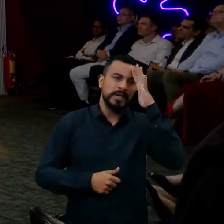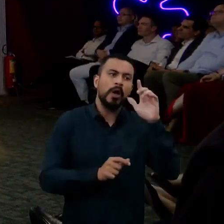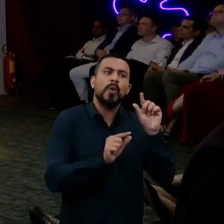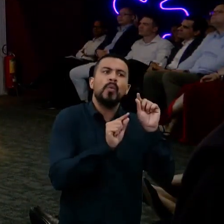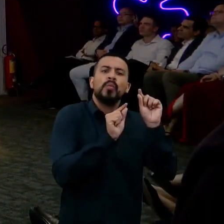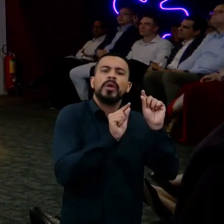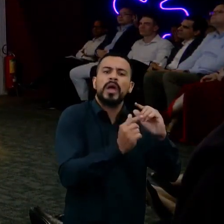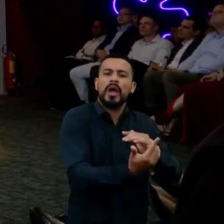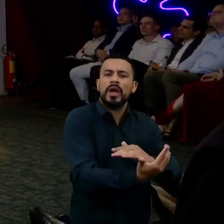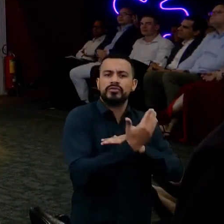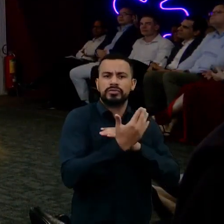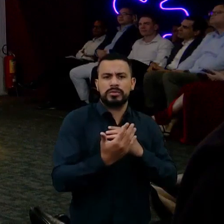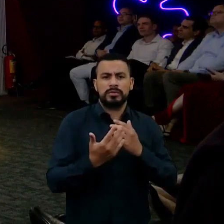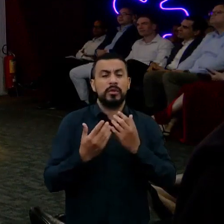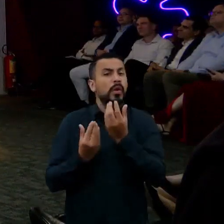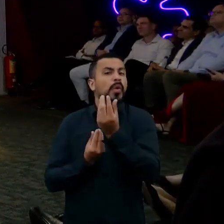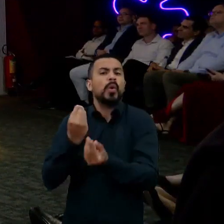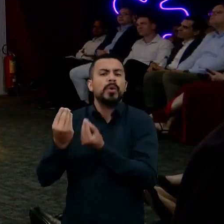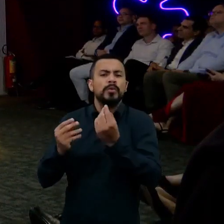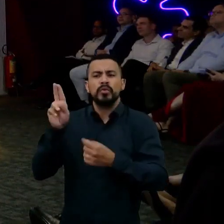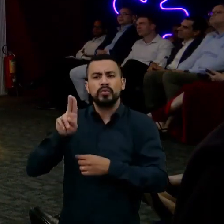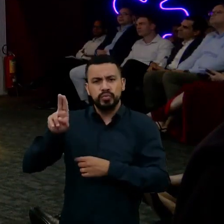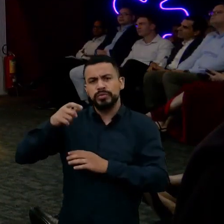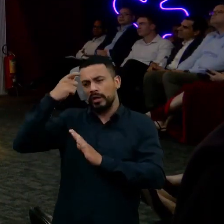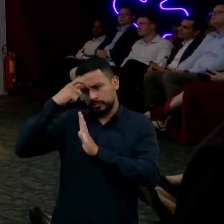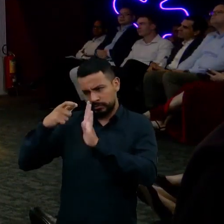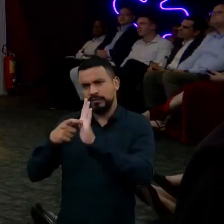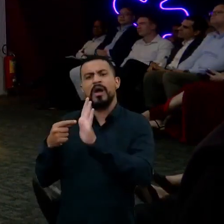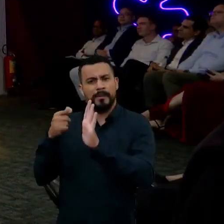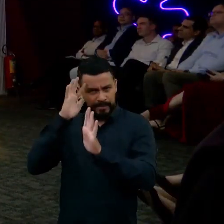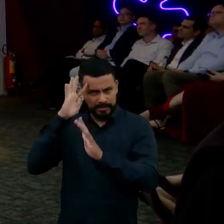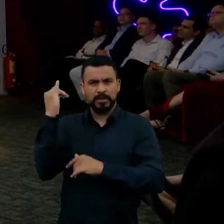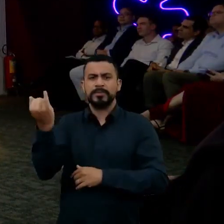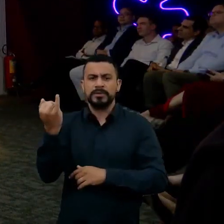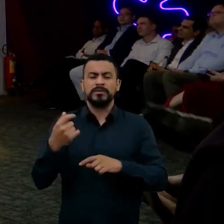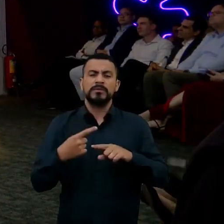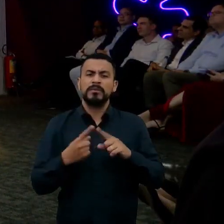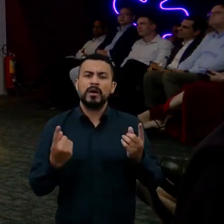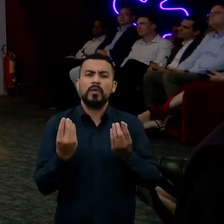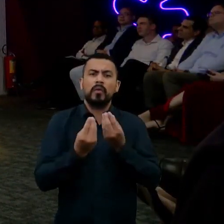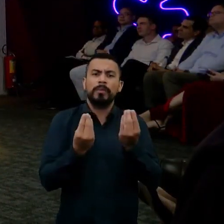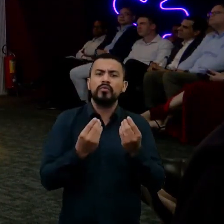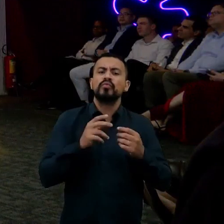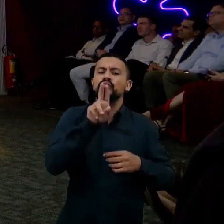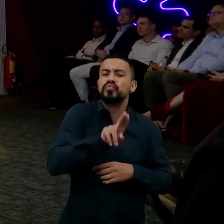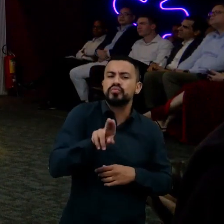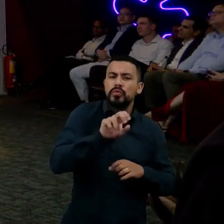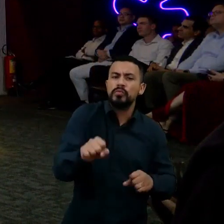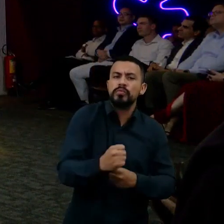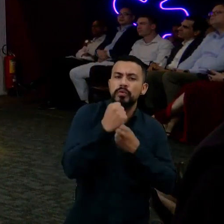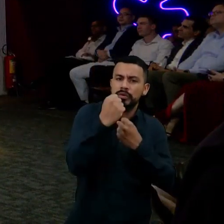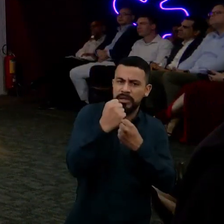utilizar a inteligência artificial na sala de aula, não importa, mas como é a gente vai utilizar esse poder para continuar ensinando coisas